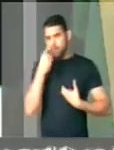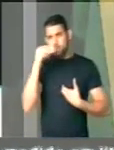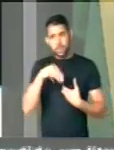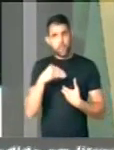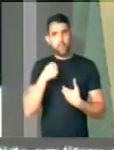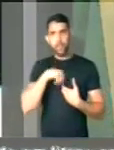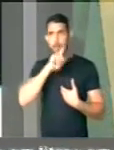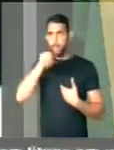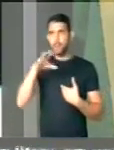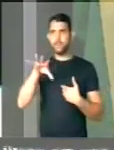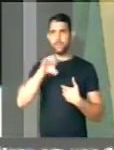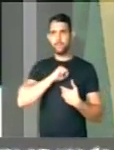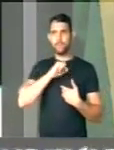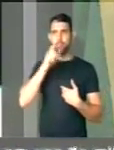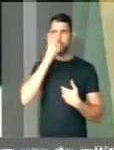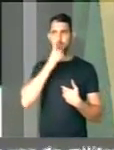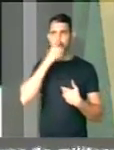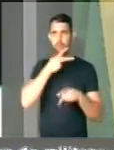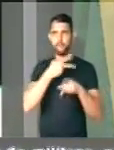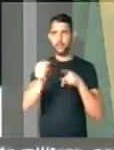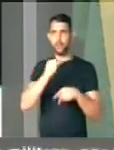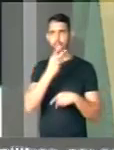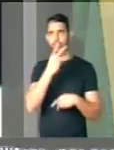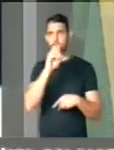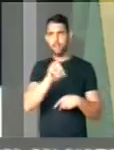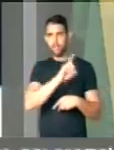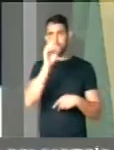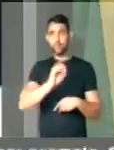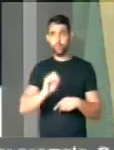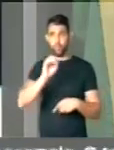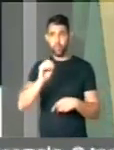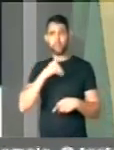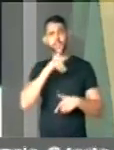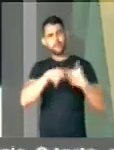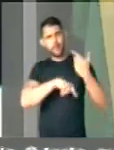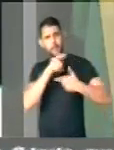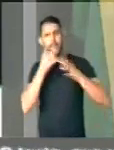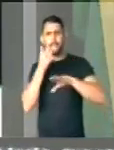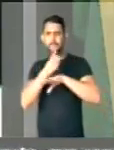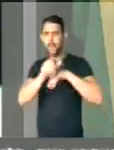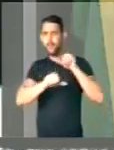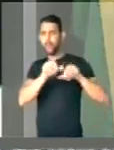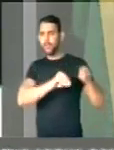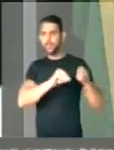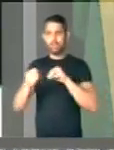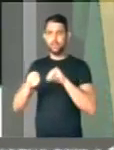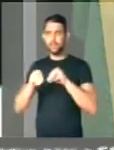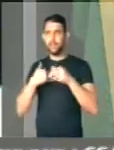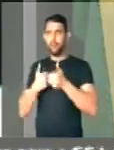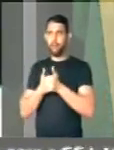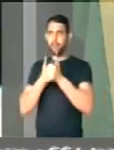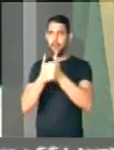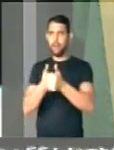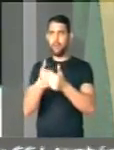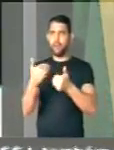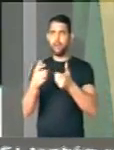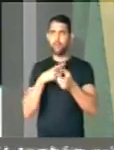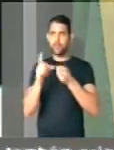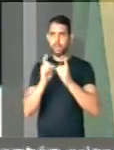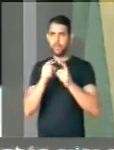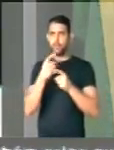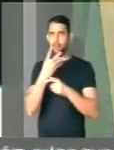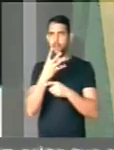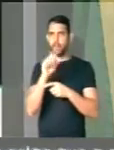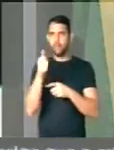segundo após o domingo da vitória do dia 30 de outubro, estamos trabalhando na transição, encaminhei à atual administração